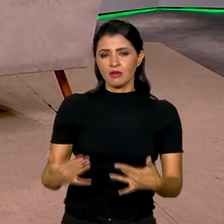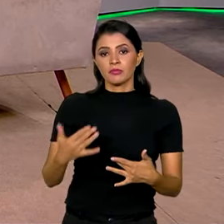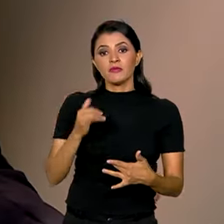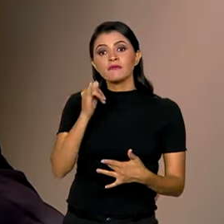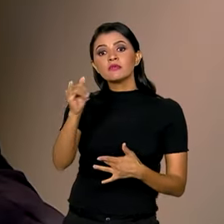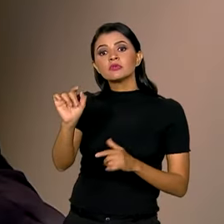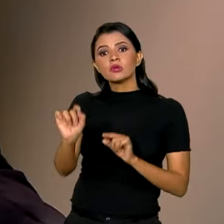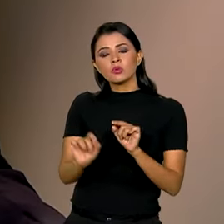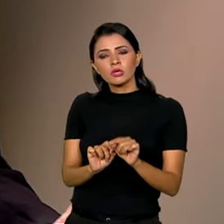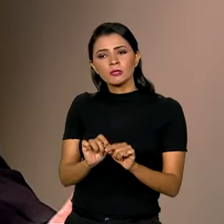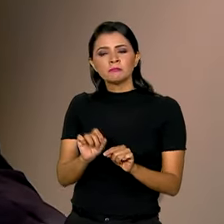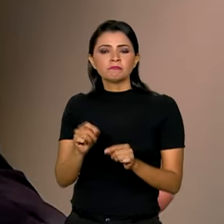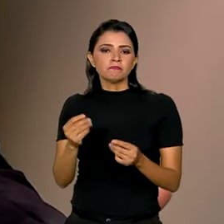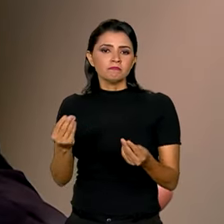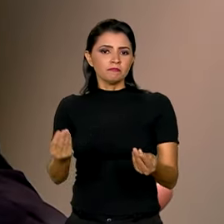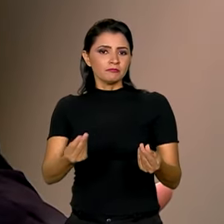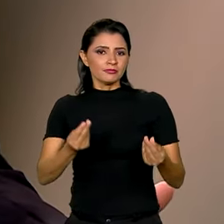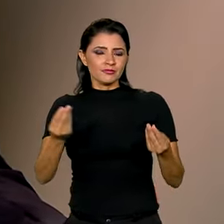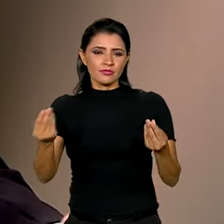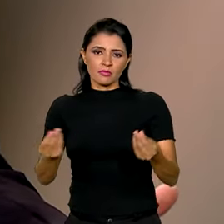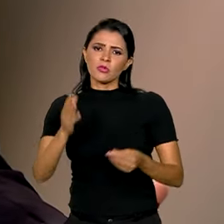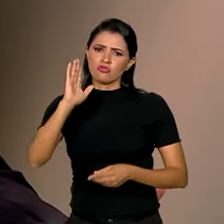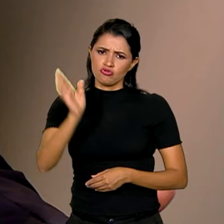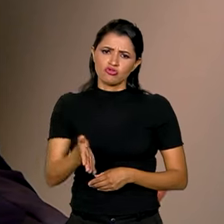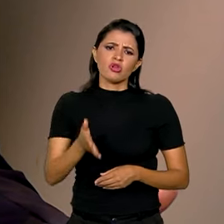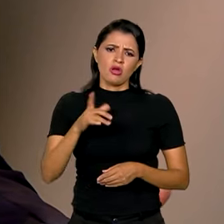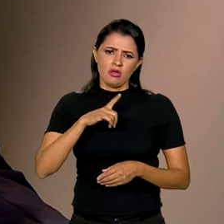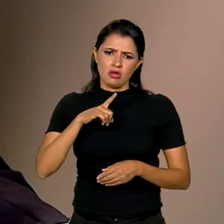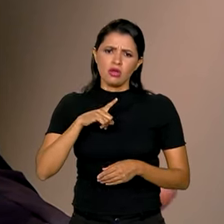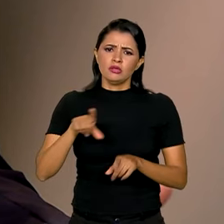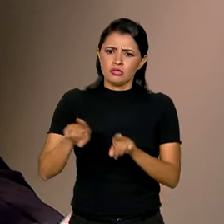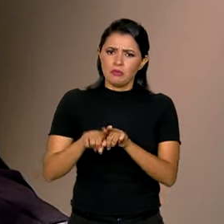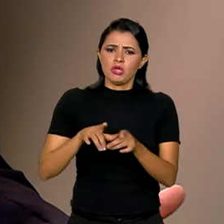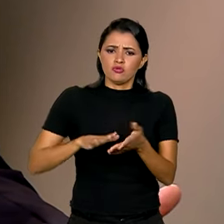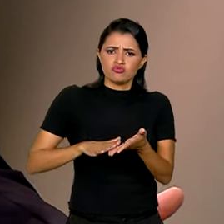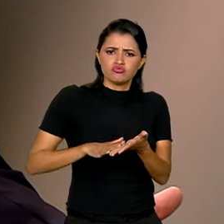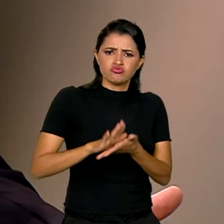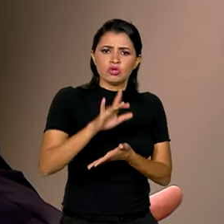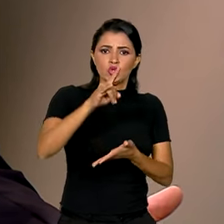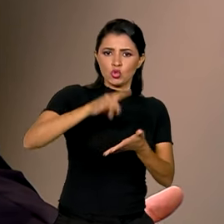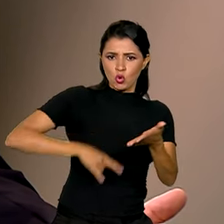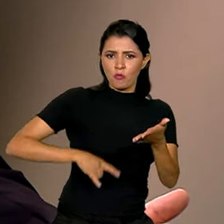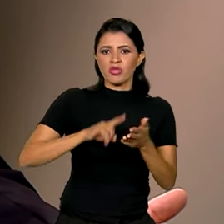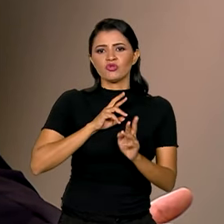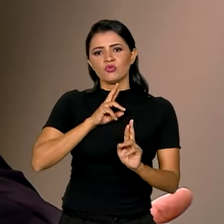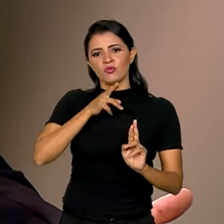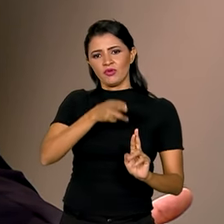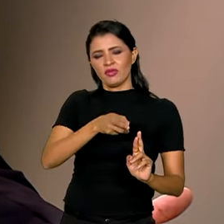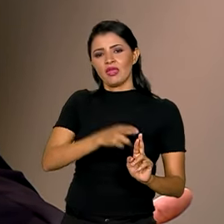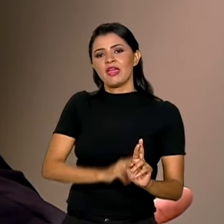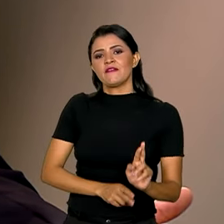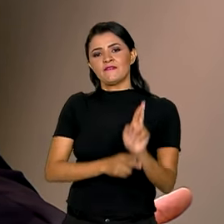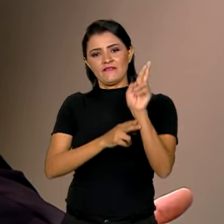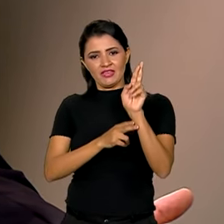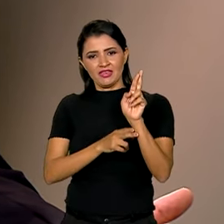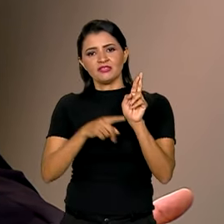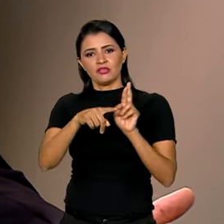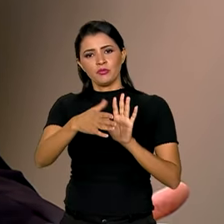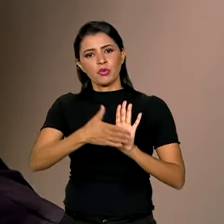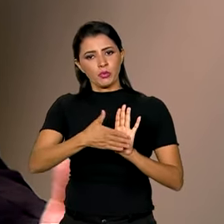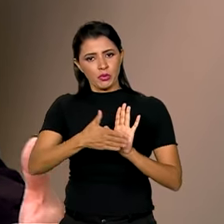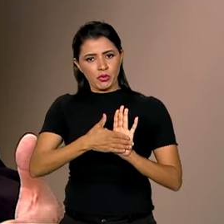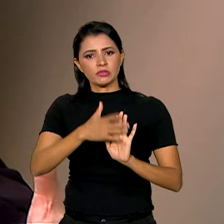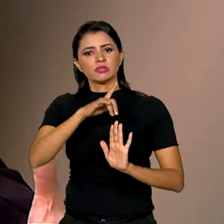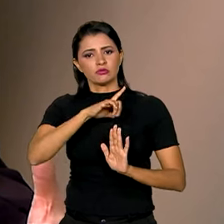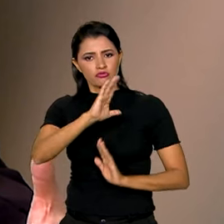dizer que já sai também um documento referência de propostas, né? E